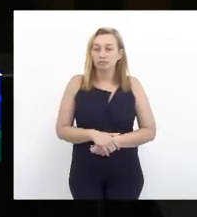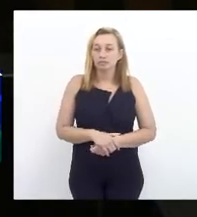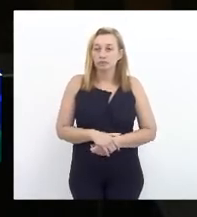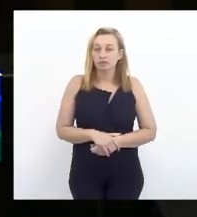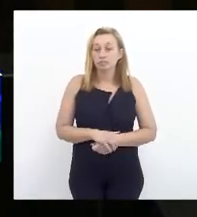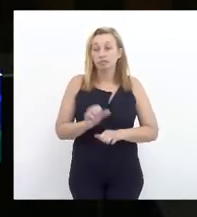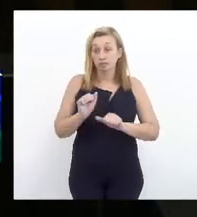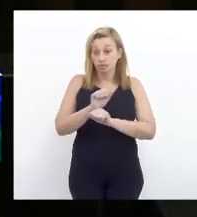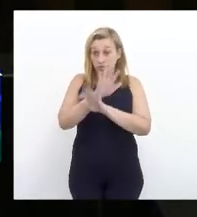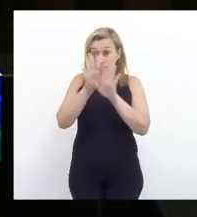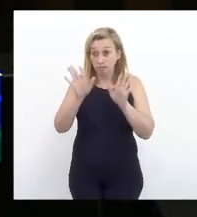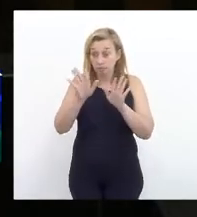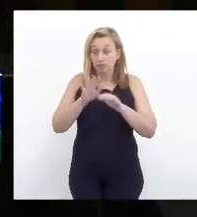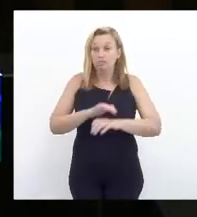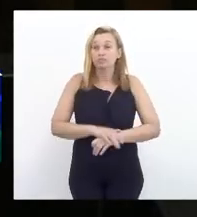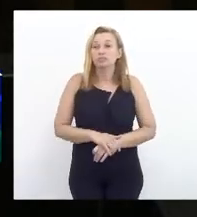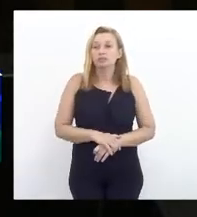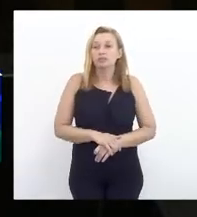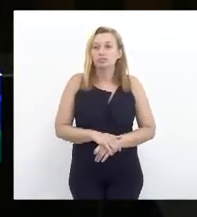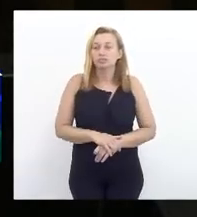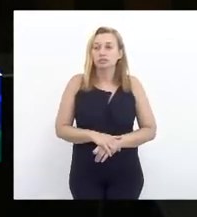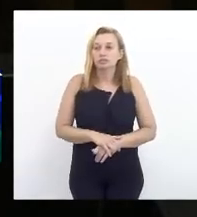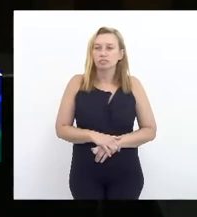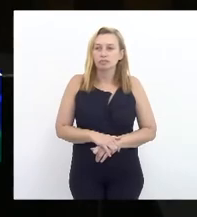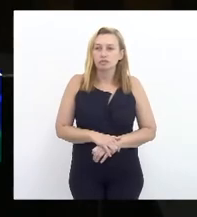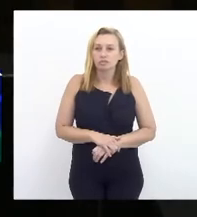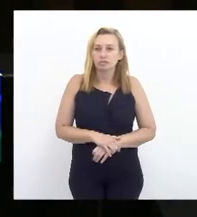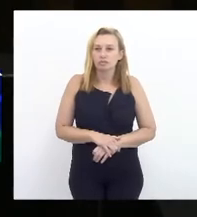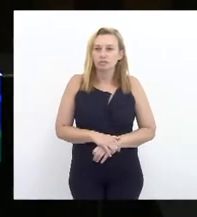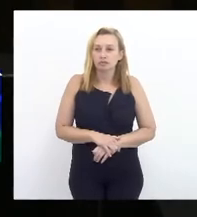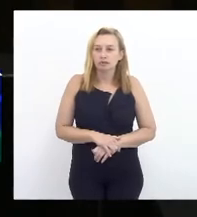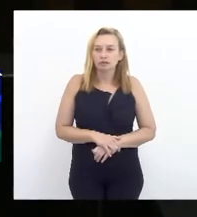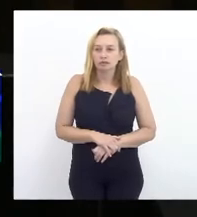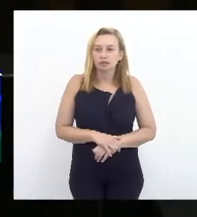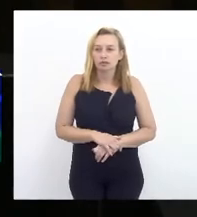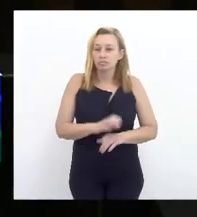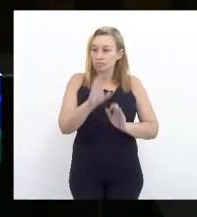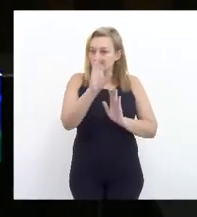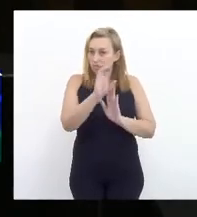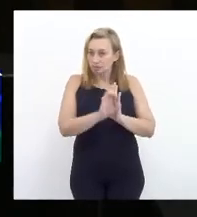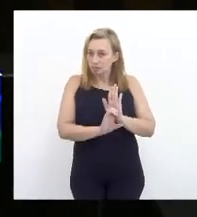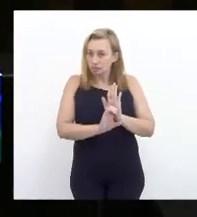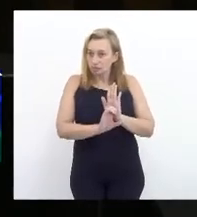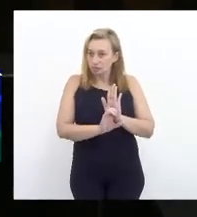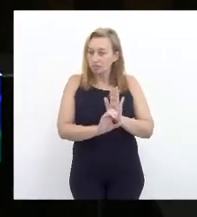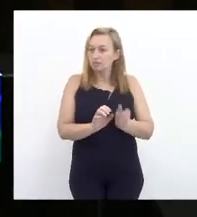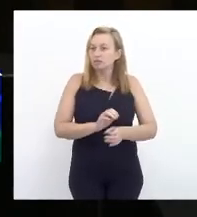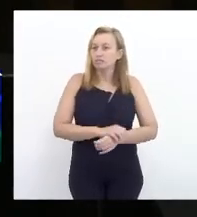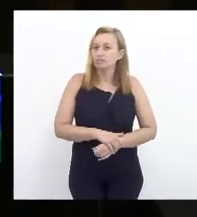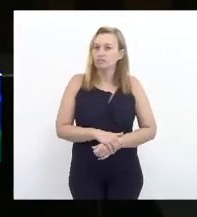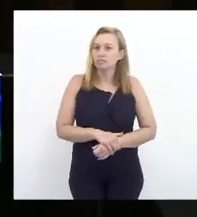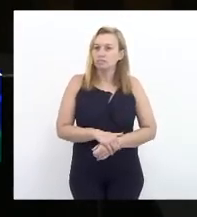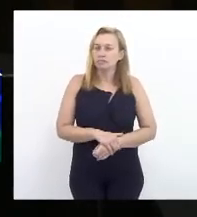claro, através de uma emenda, essa